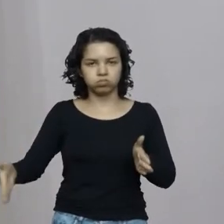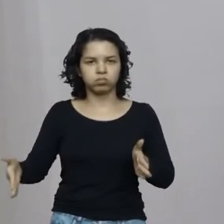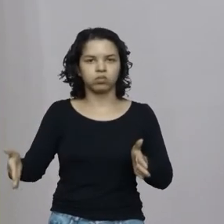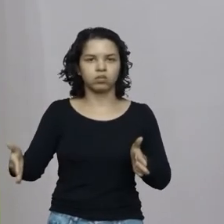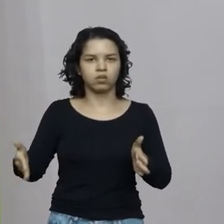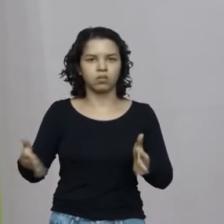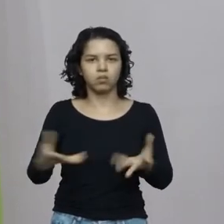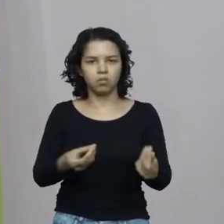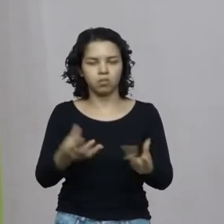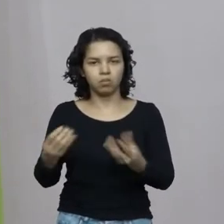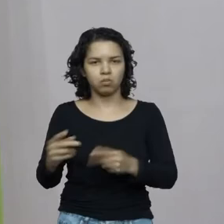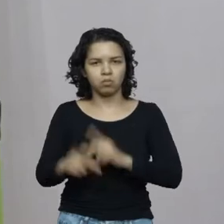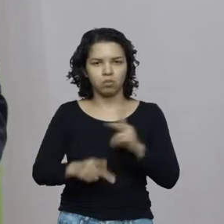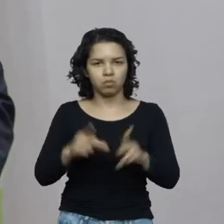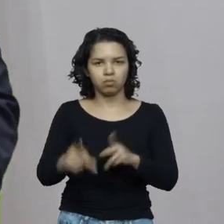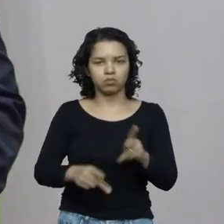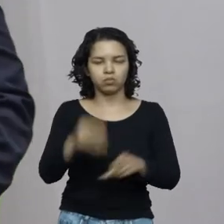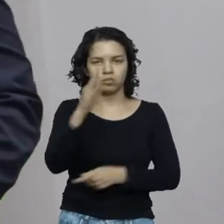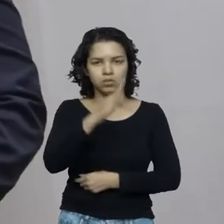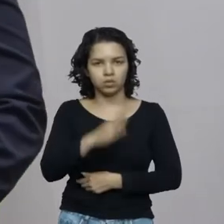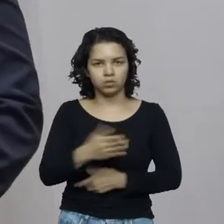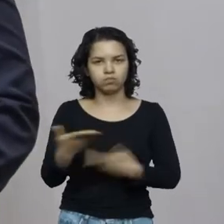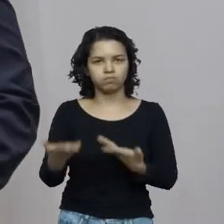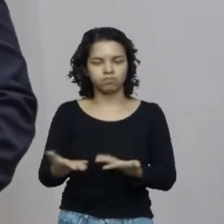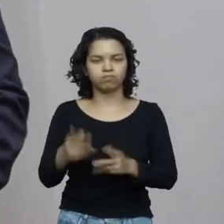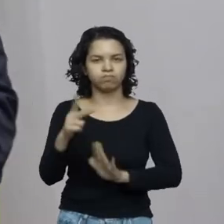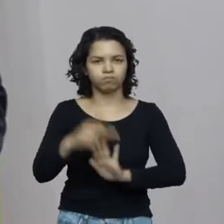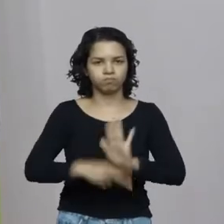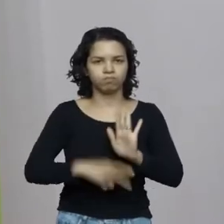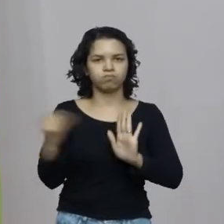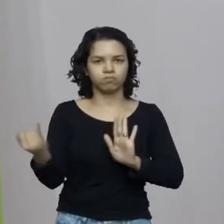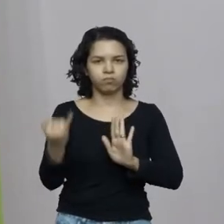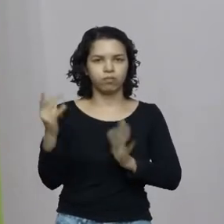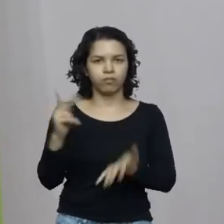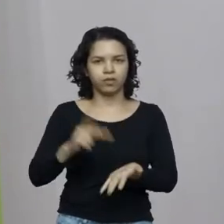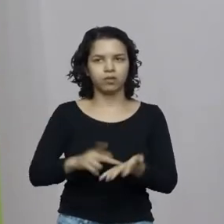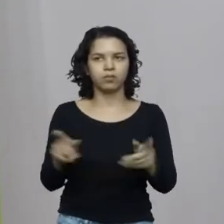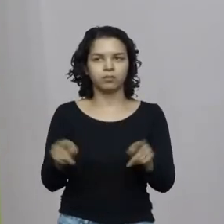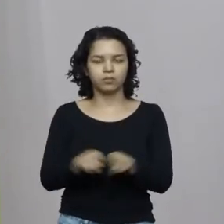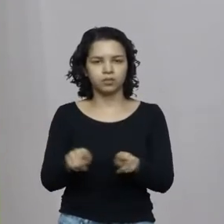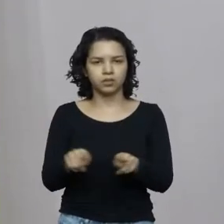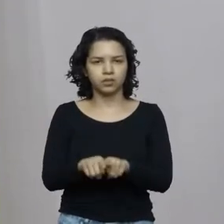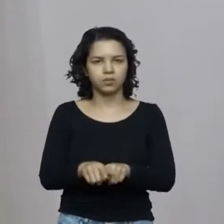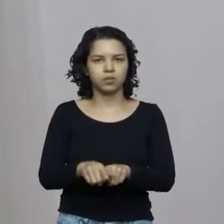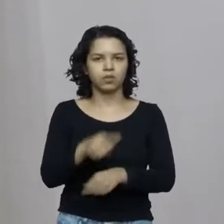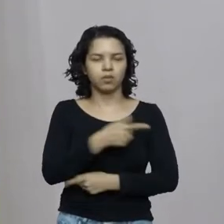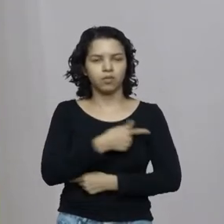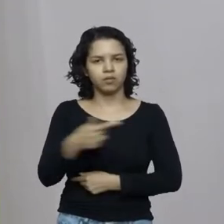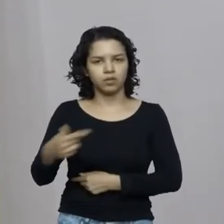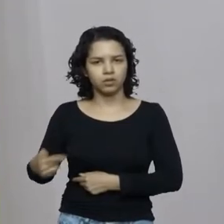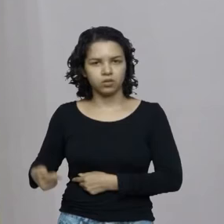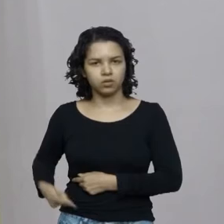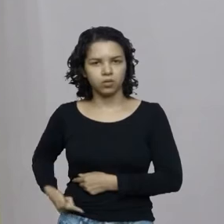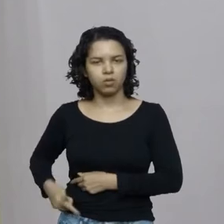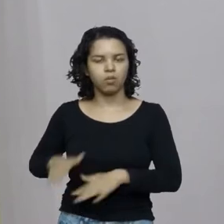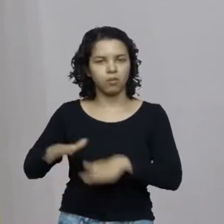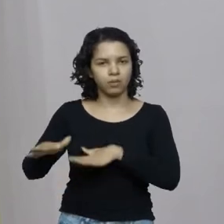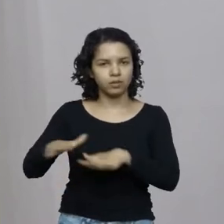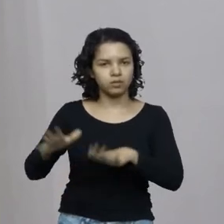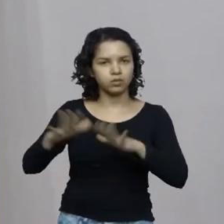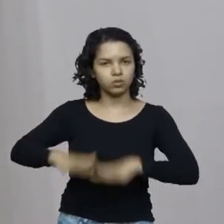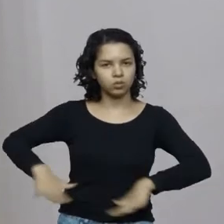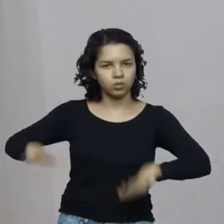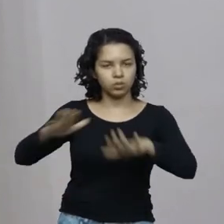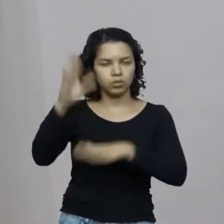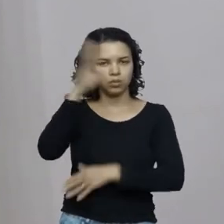Tamanha importância desse projeto. É bem verdade também que governadores estão se mobilizando em todo o país